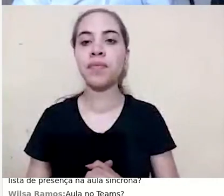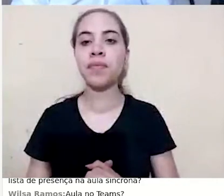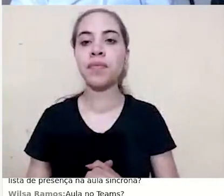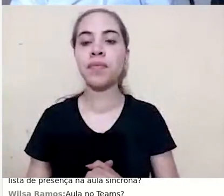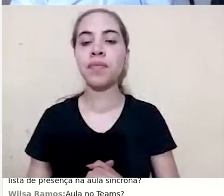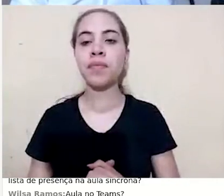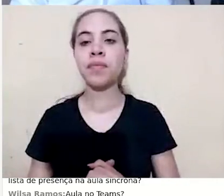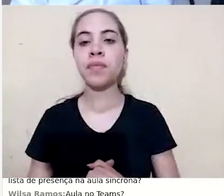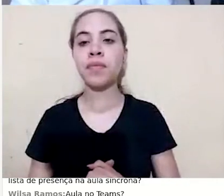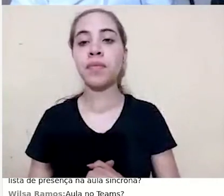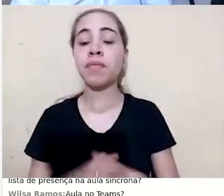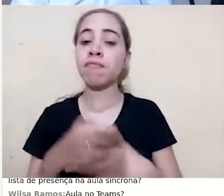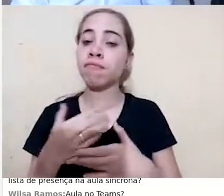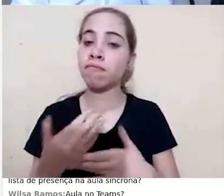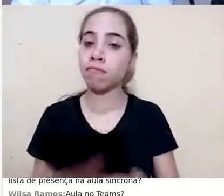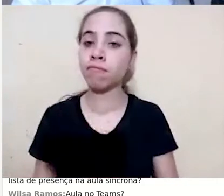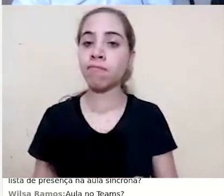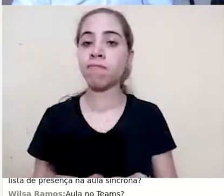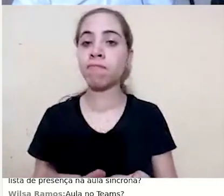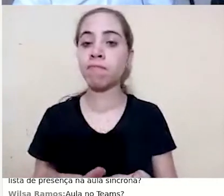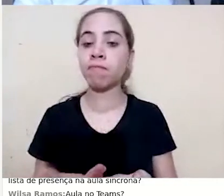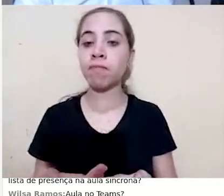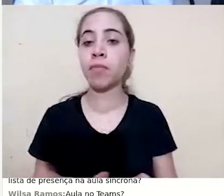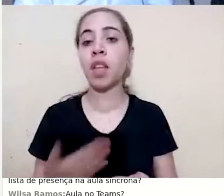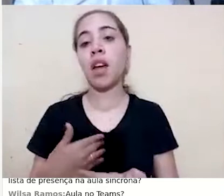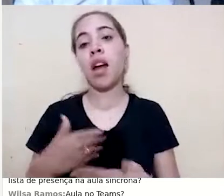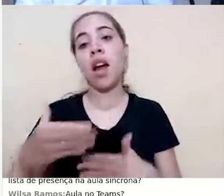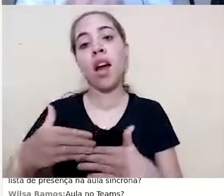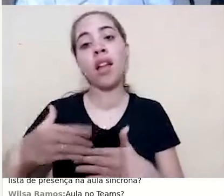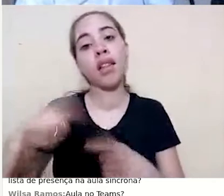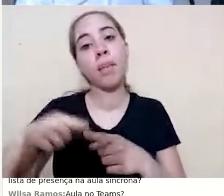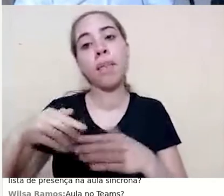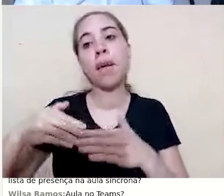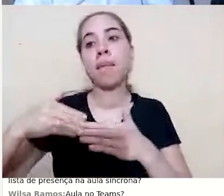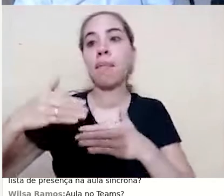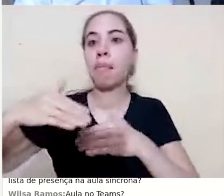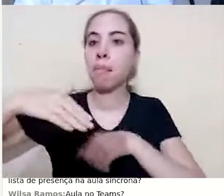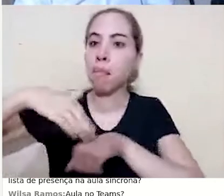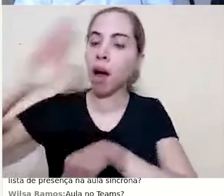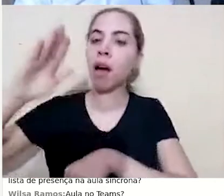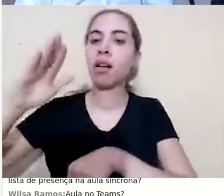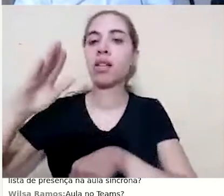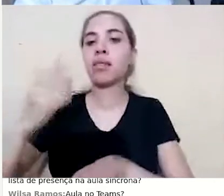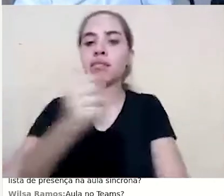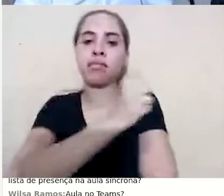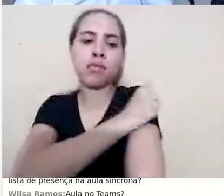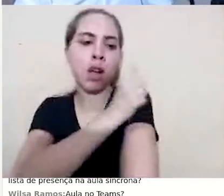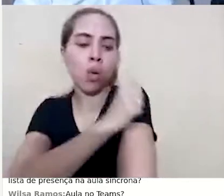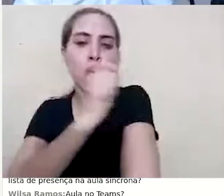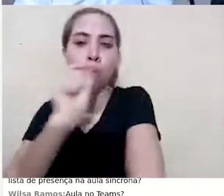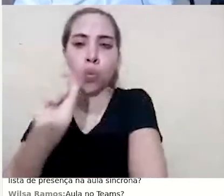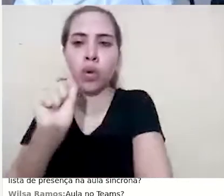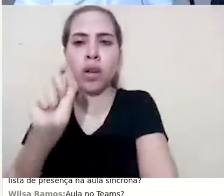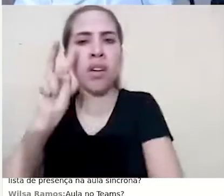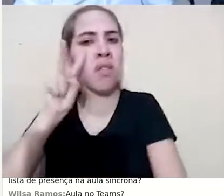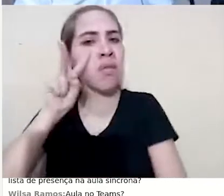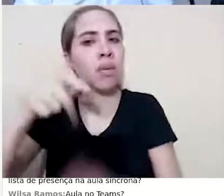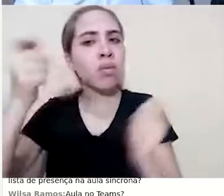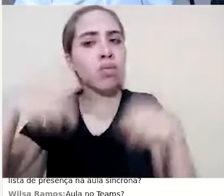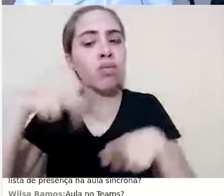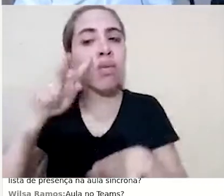Bom, e além desse número de estudantes ativos, eu consigo também ver as